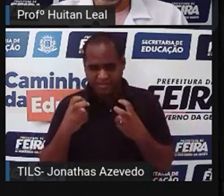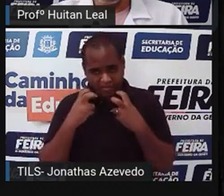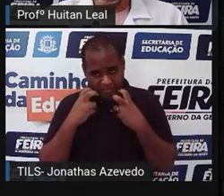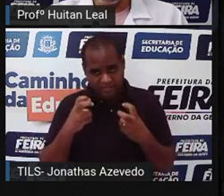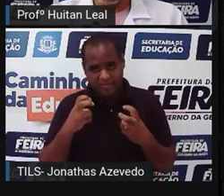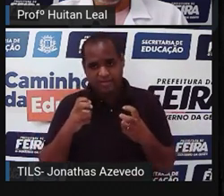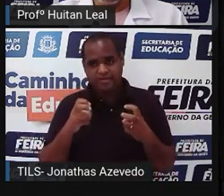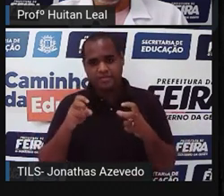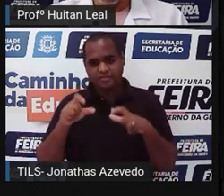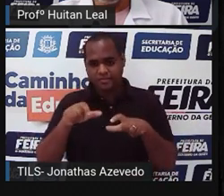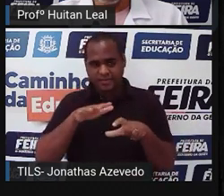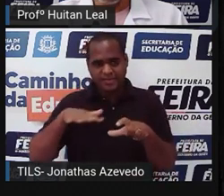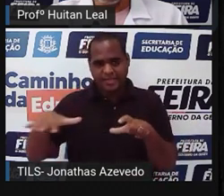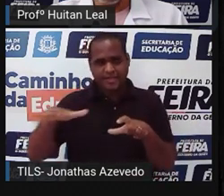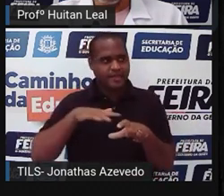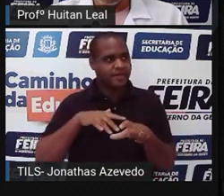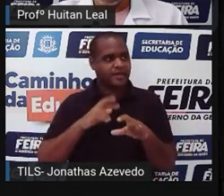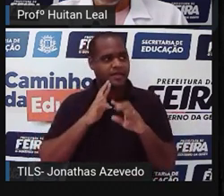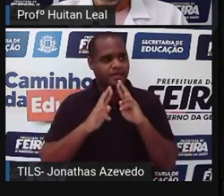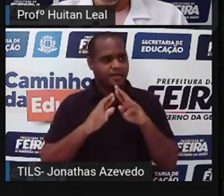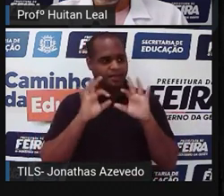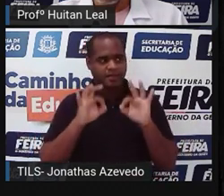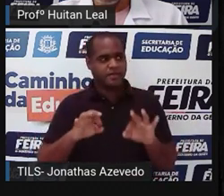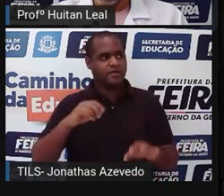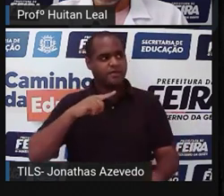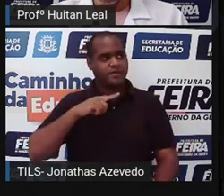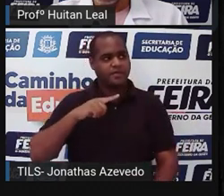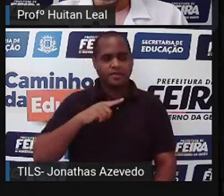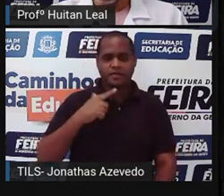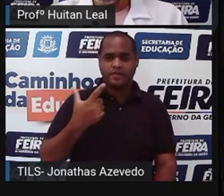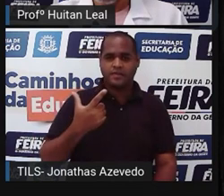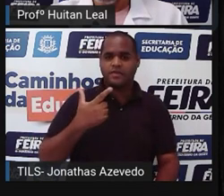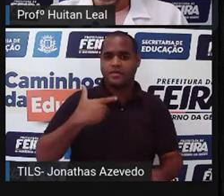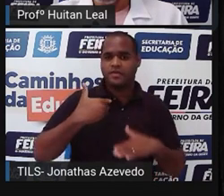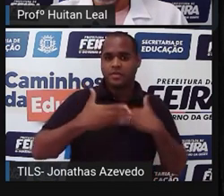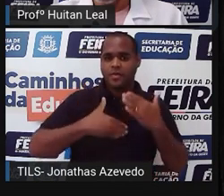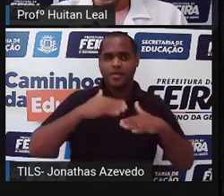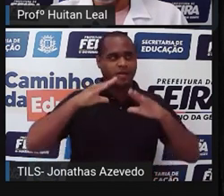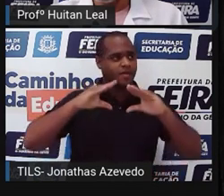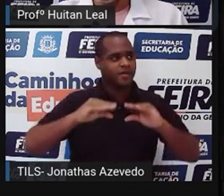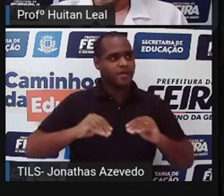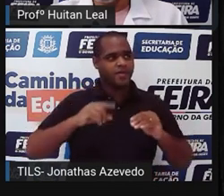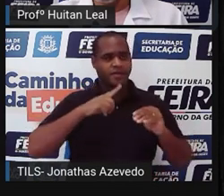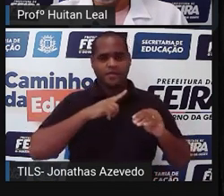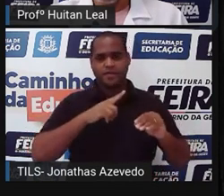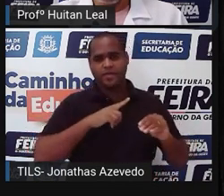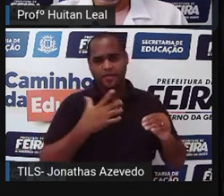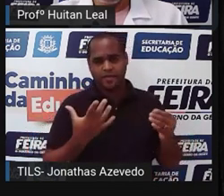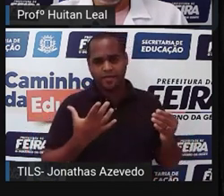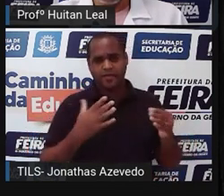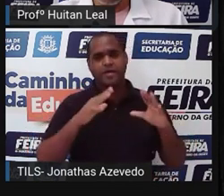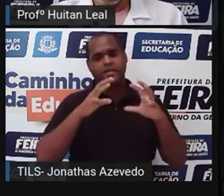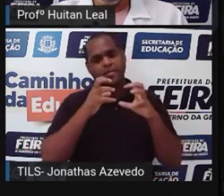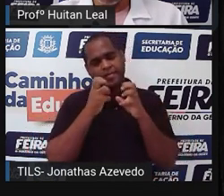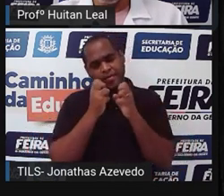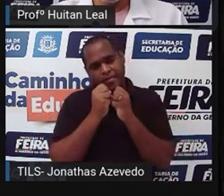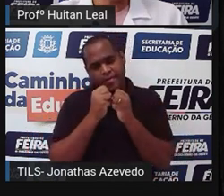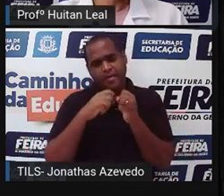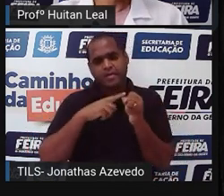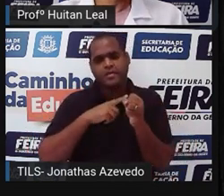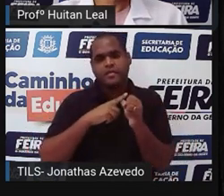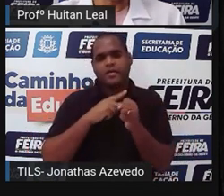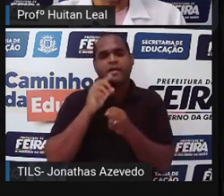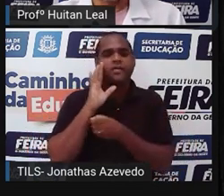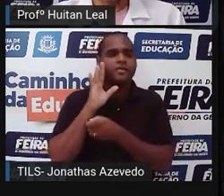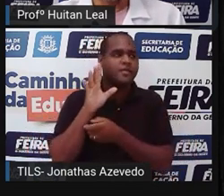corredores lhe respondeu. Quando a noite caiu, Ogul adormeceu com sonhos repletos